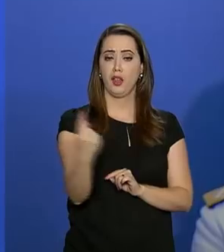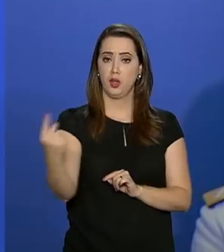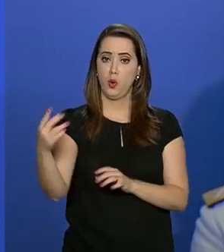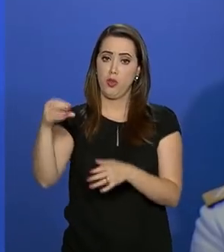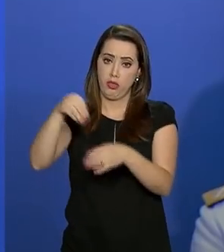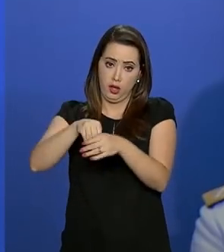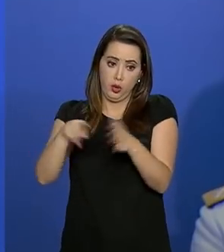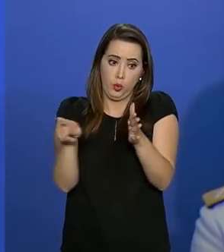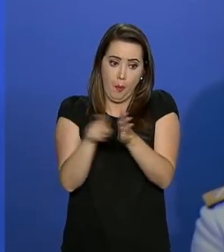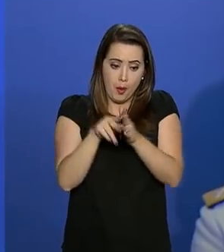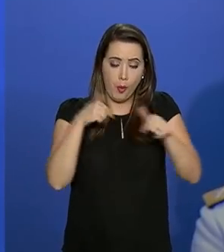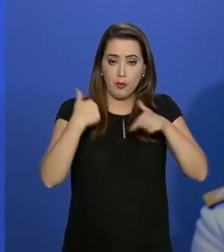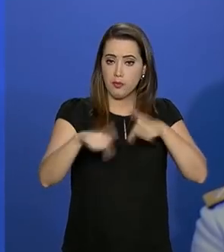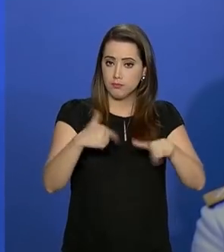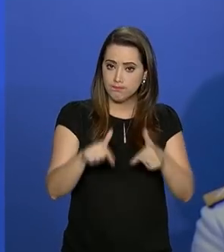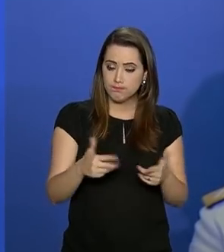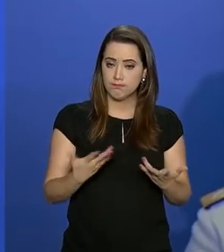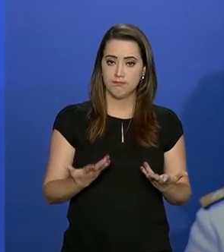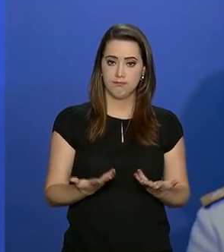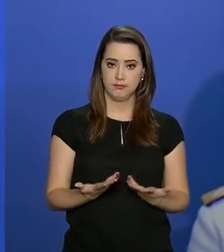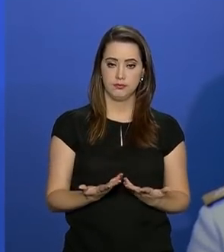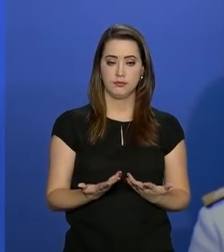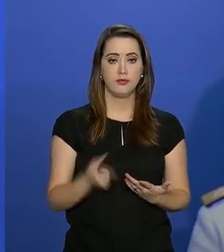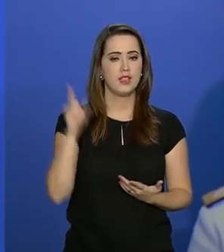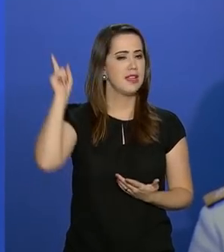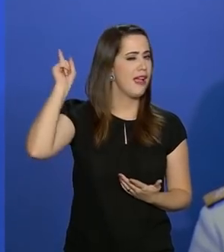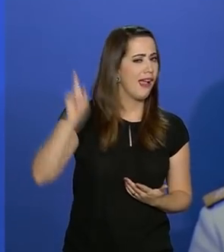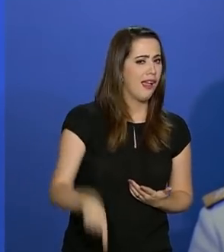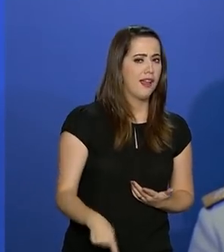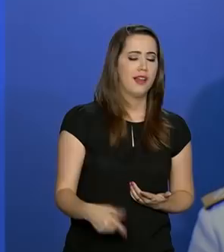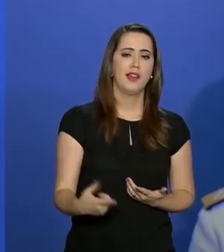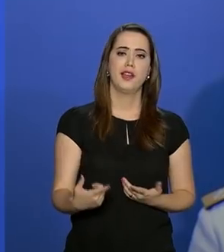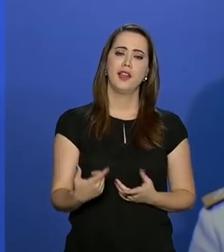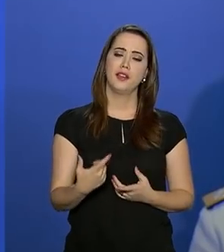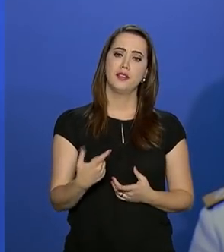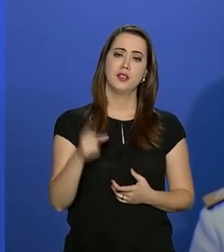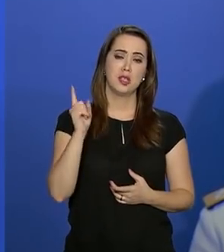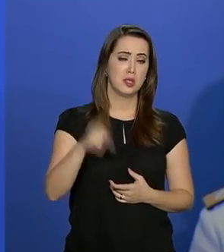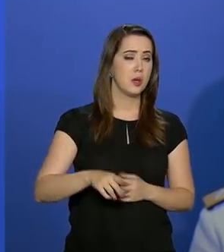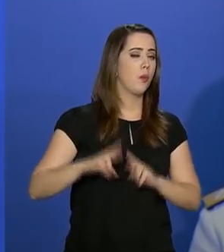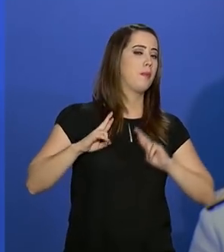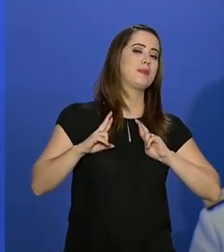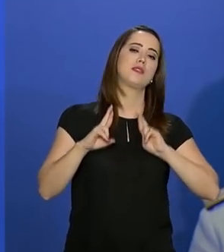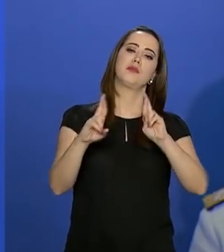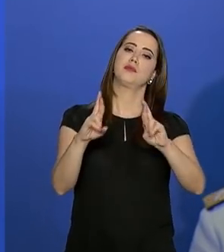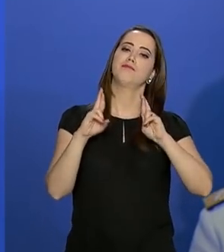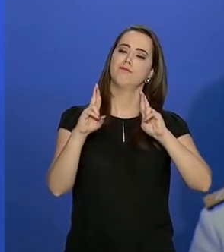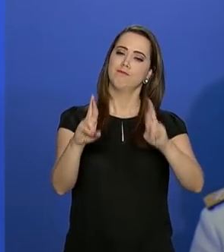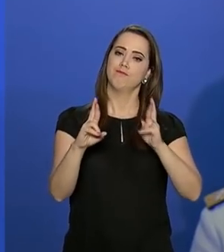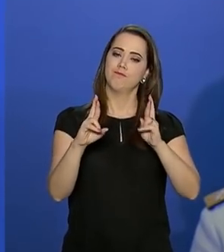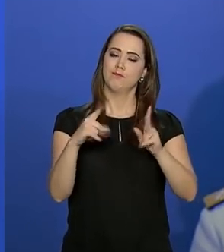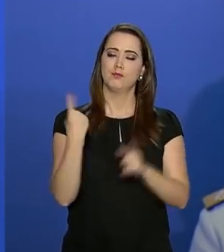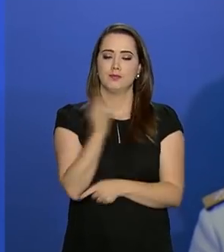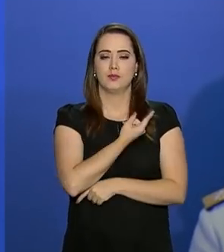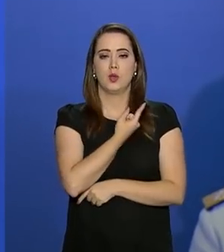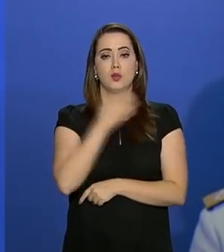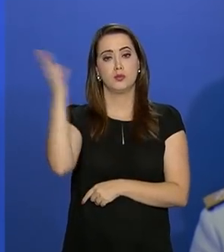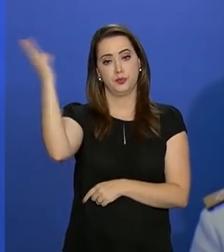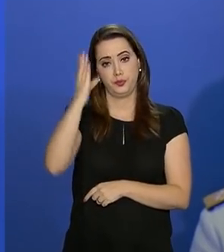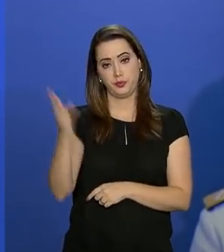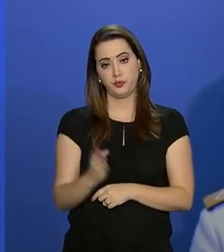suas atribuições, são, em grande parte, uma esperança para o nosso Brasil.